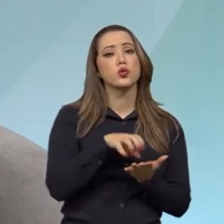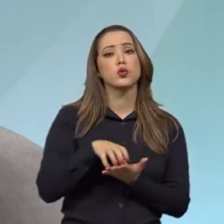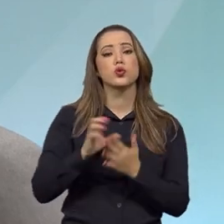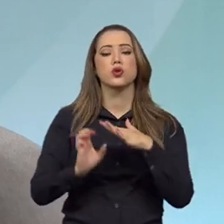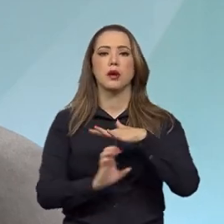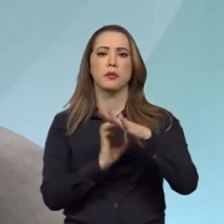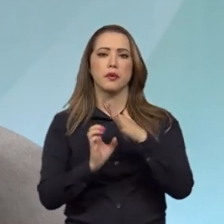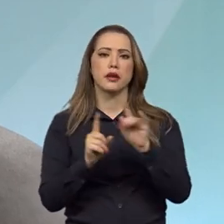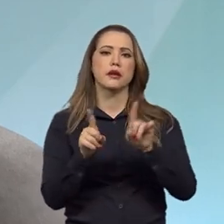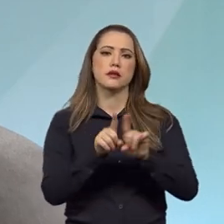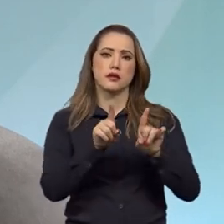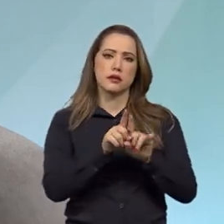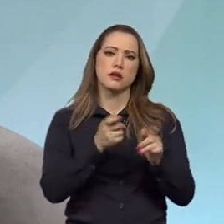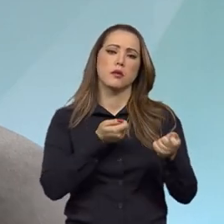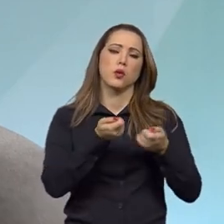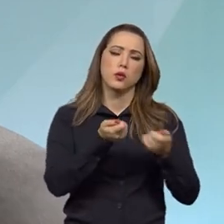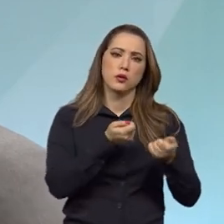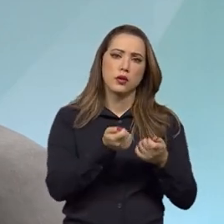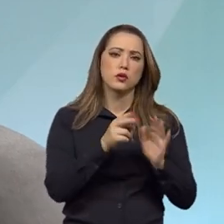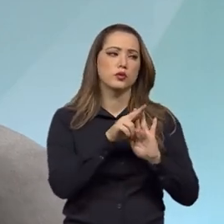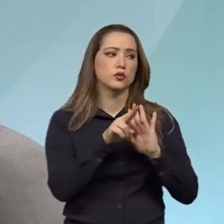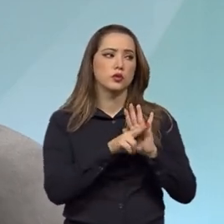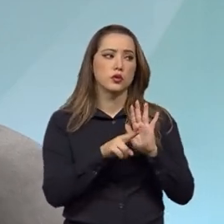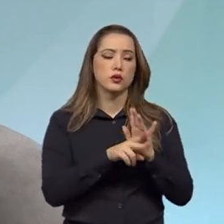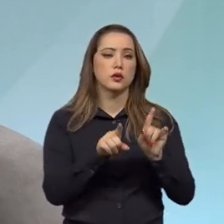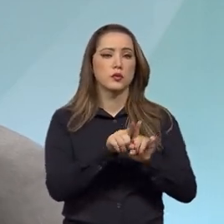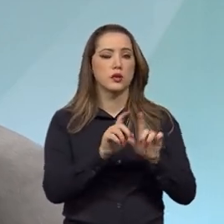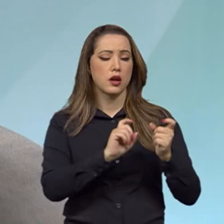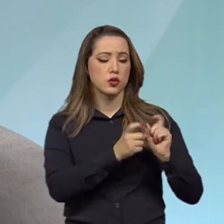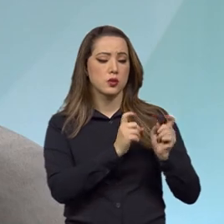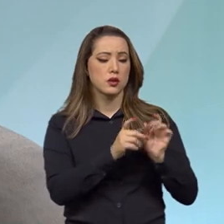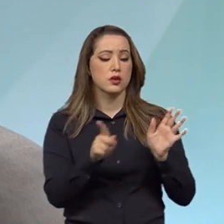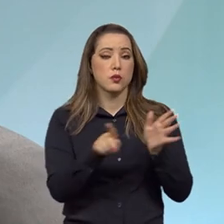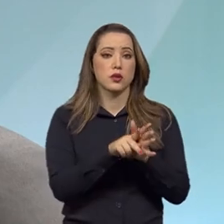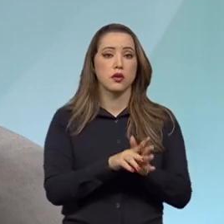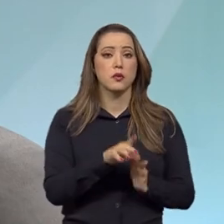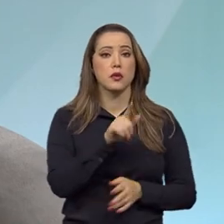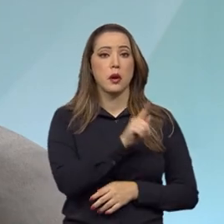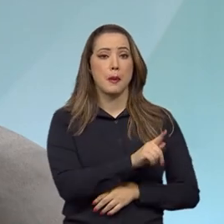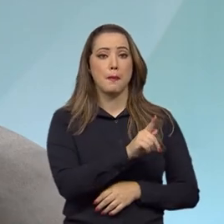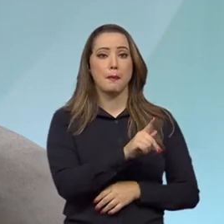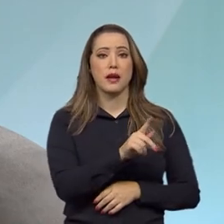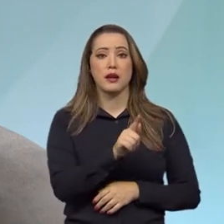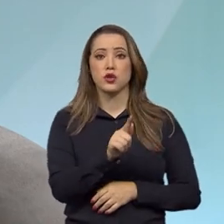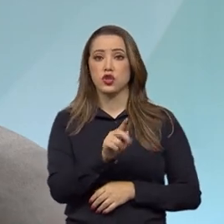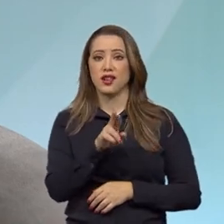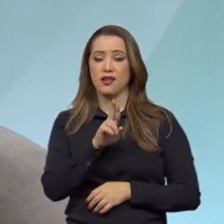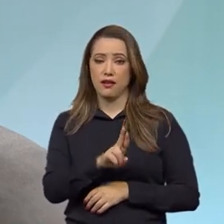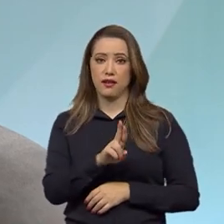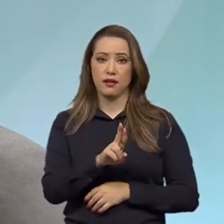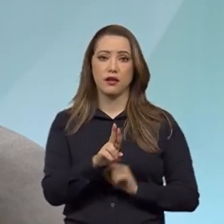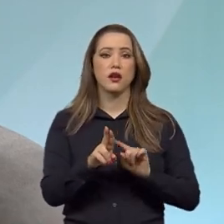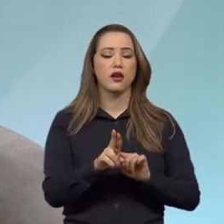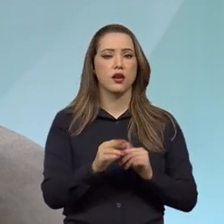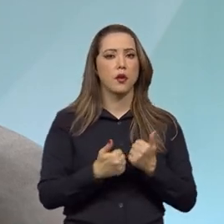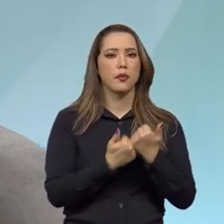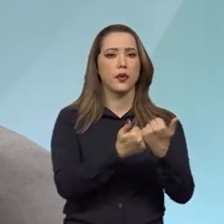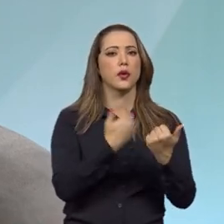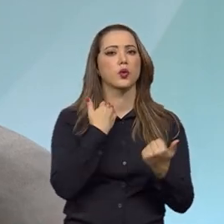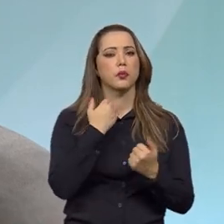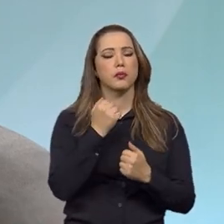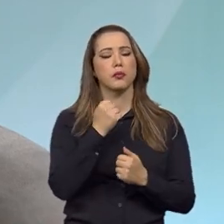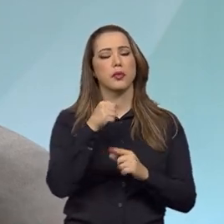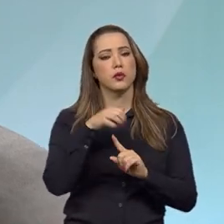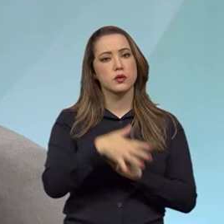que também agências reguladoras. Então, seria a administração direta, a Procuradoria-Geral do Banco Central do Brasil, que é o assessoramento jurídico do Banco